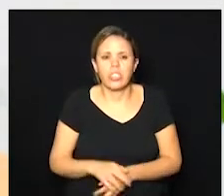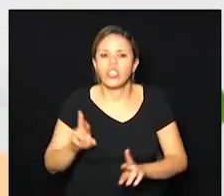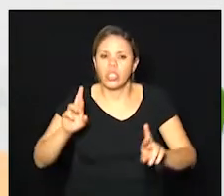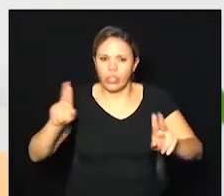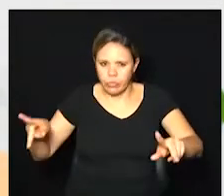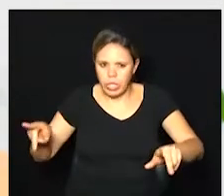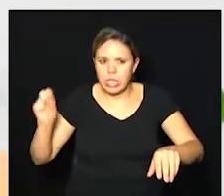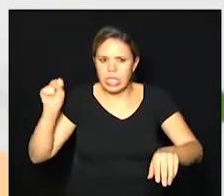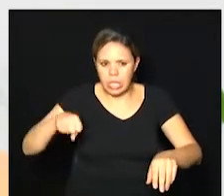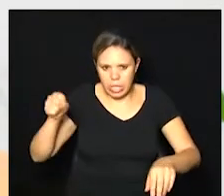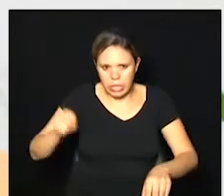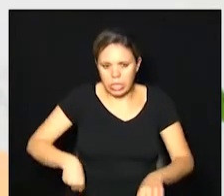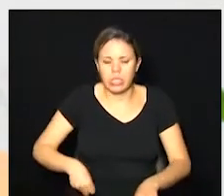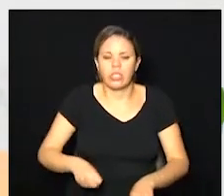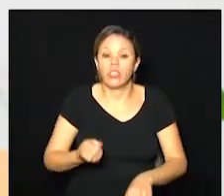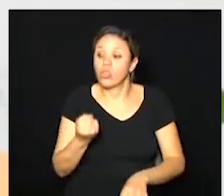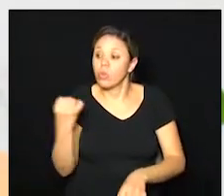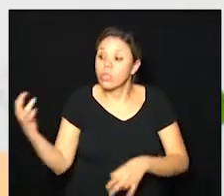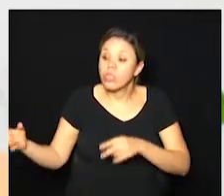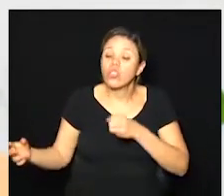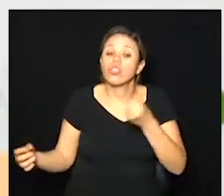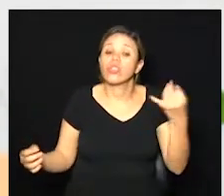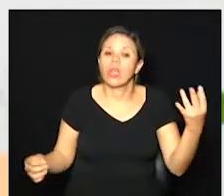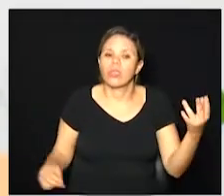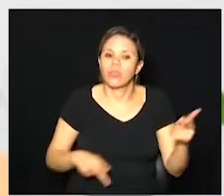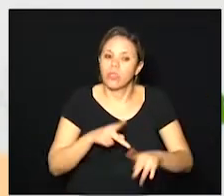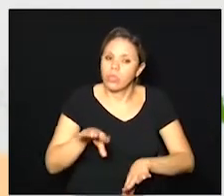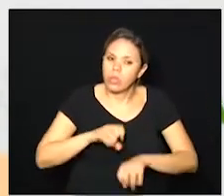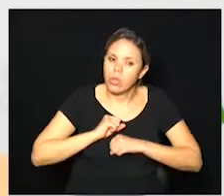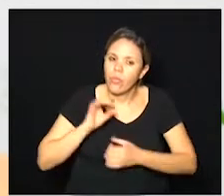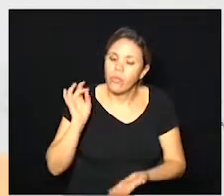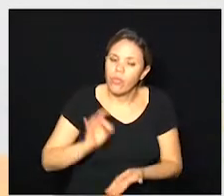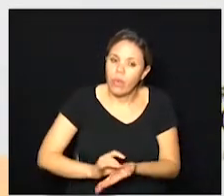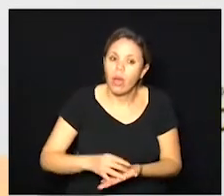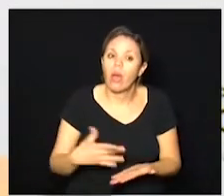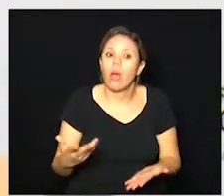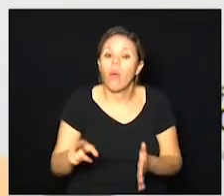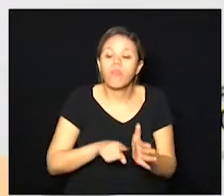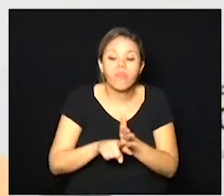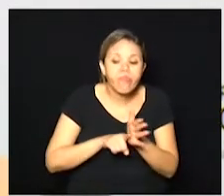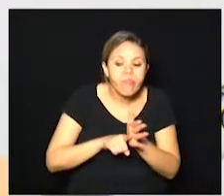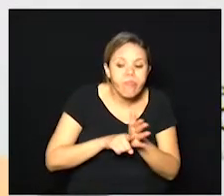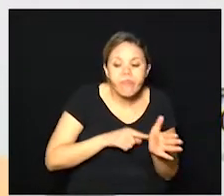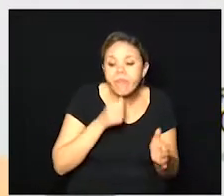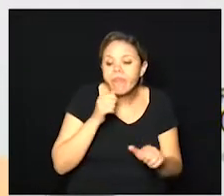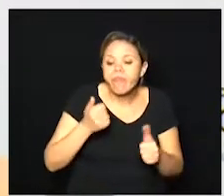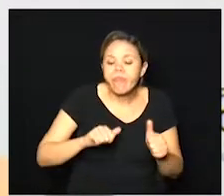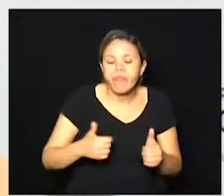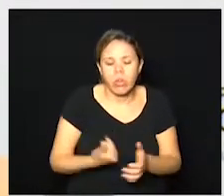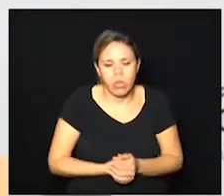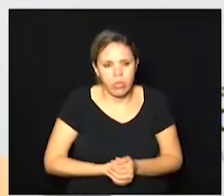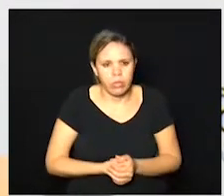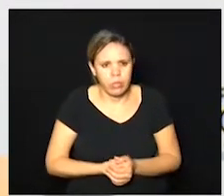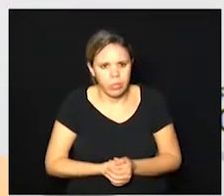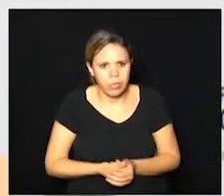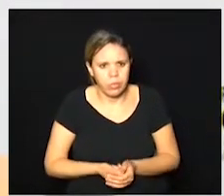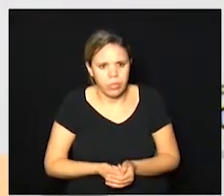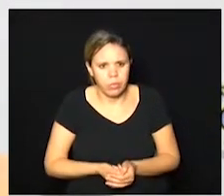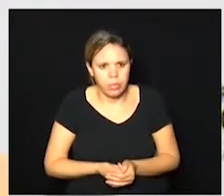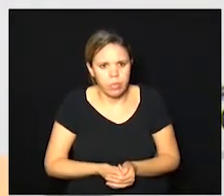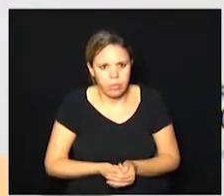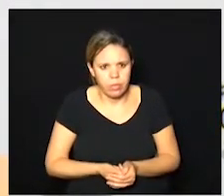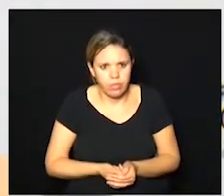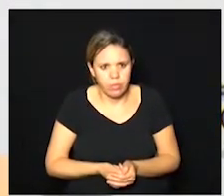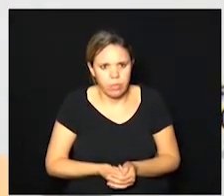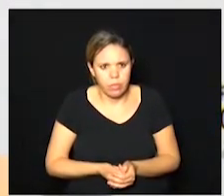daquilo que é confirmado ou daquilo que foi averiguado na pesquisa que nós fizemos